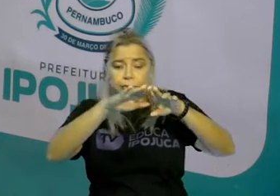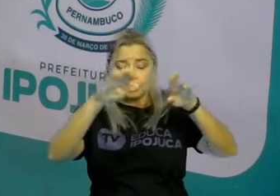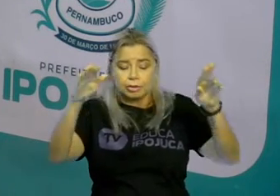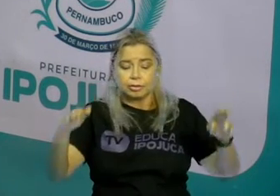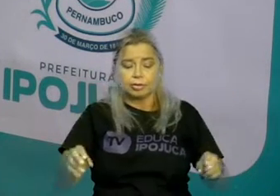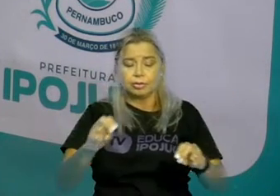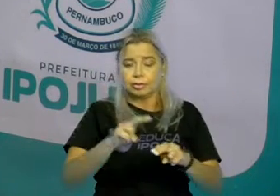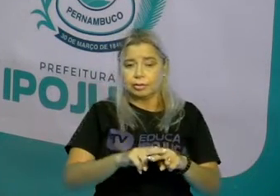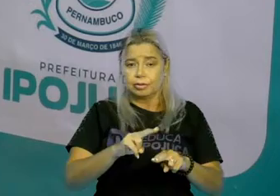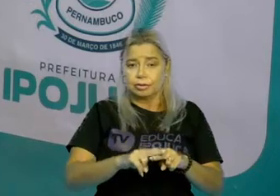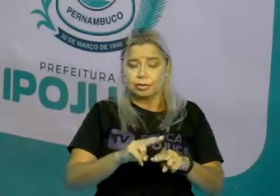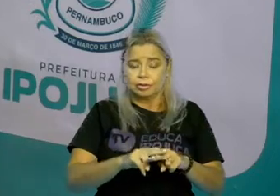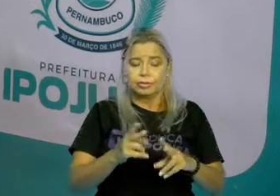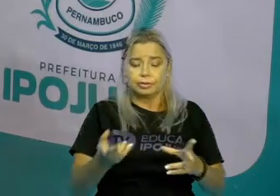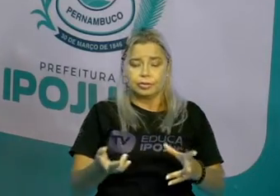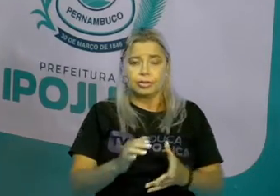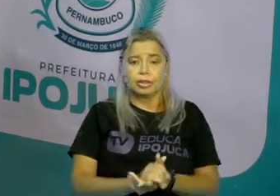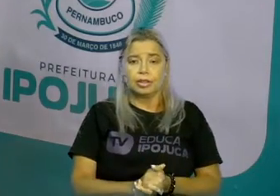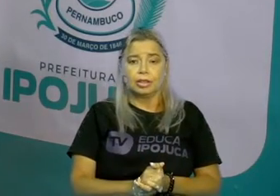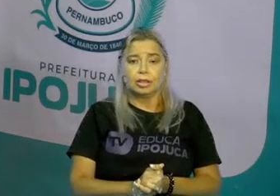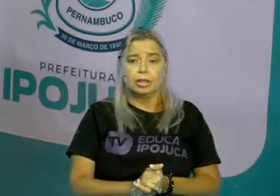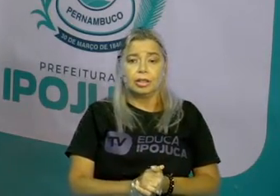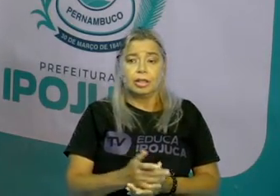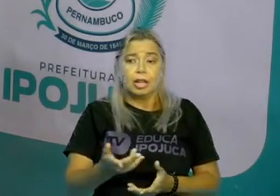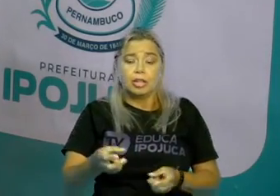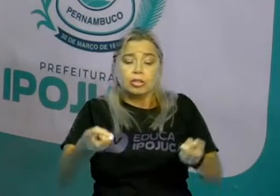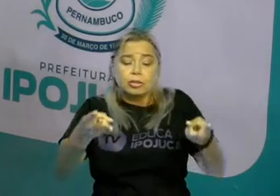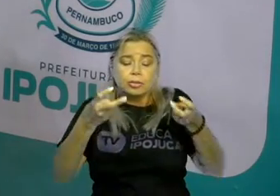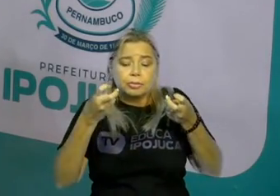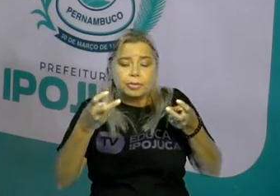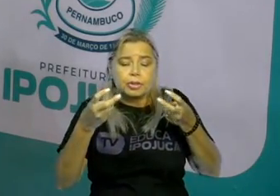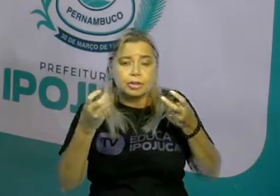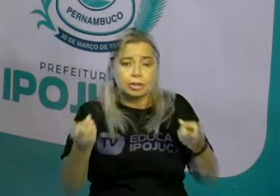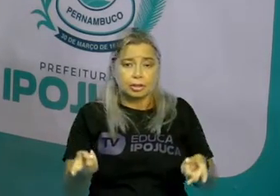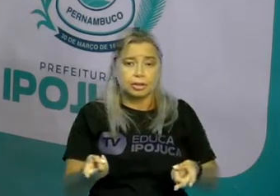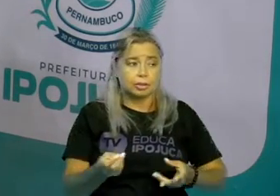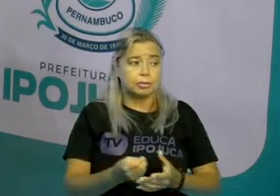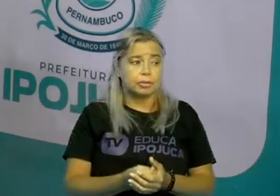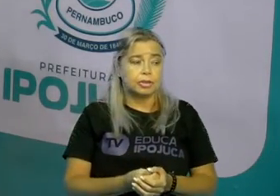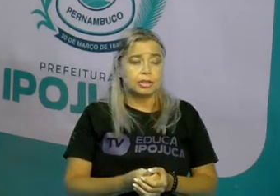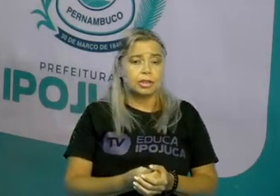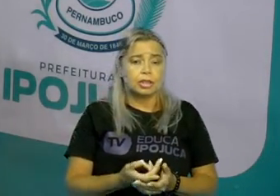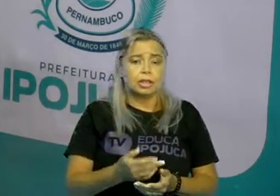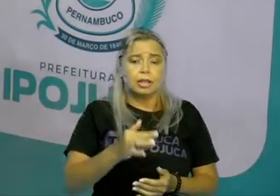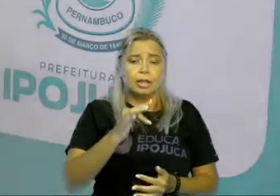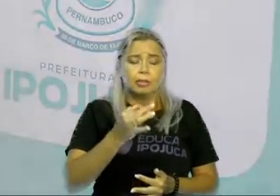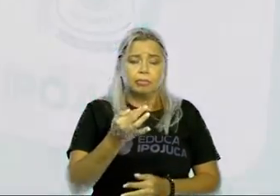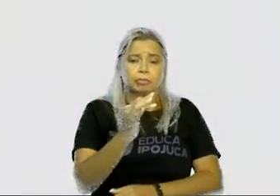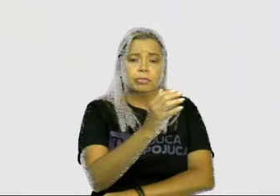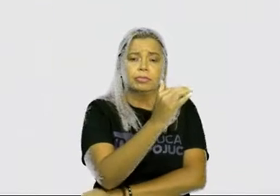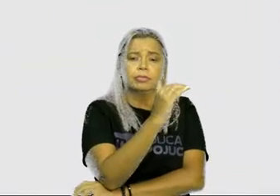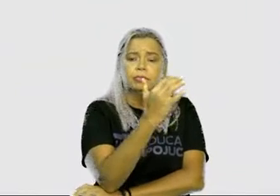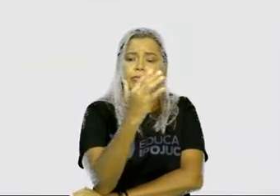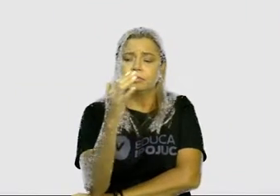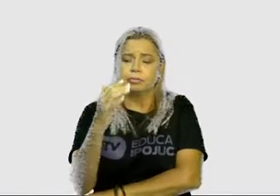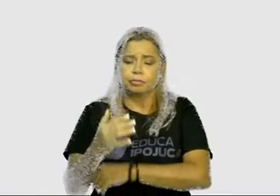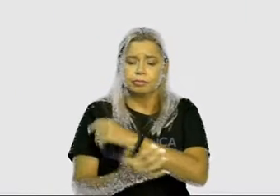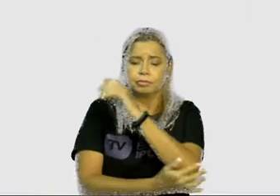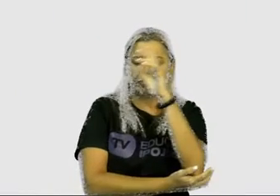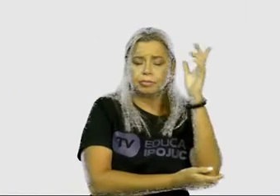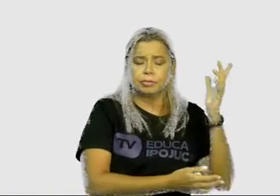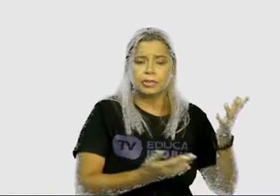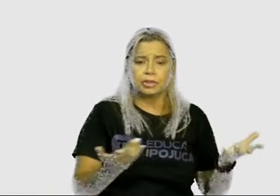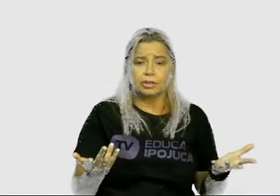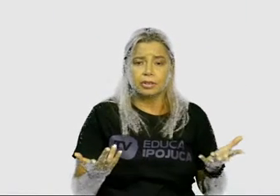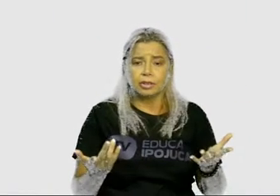das setas, podemos perceber que a planta está à esquerda e à direita do